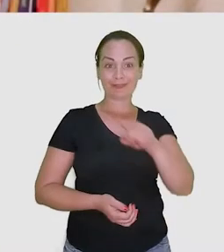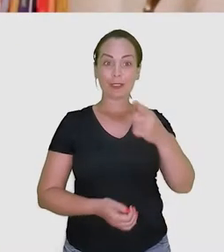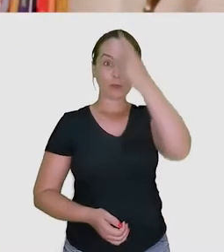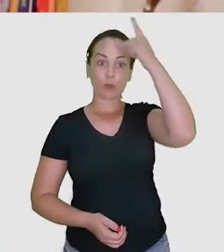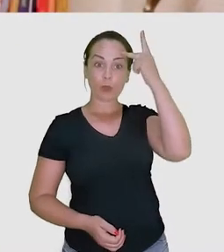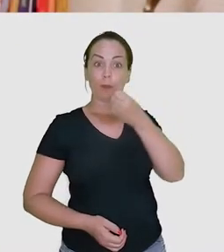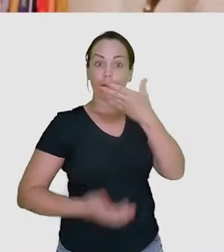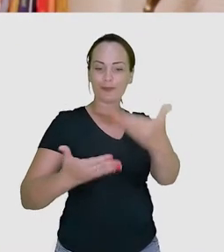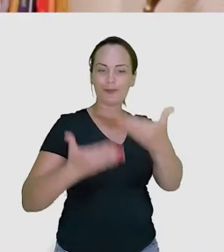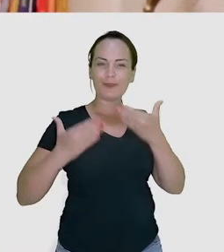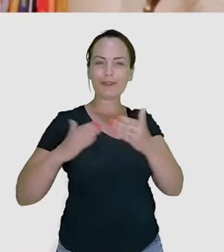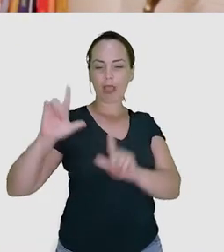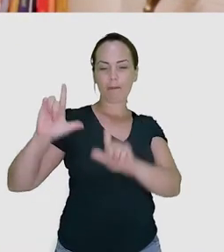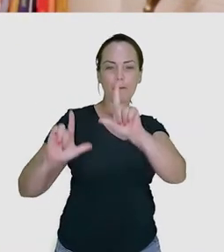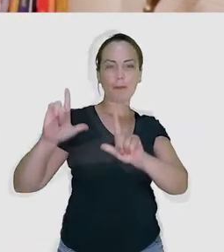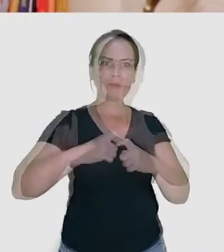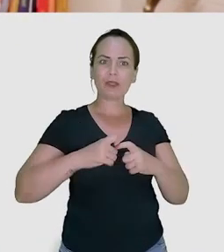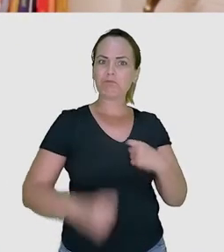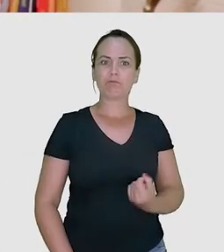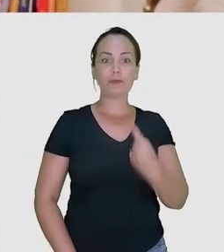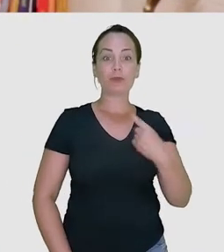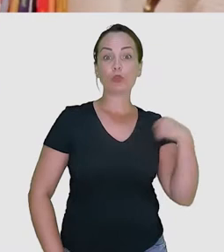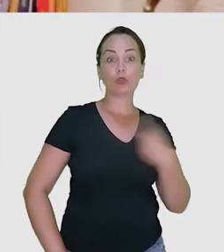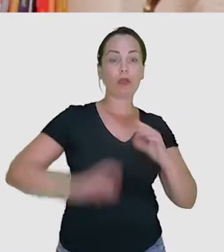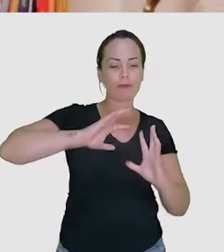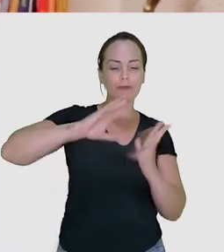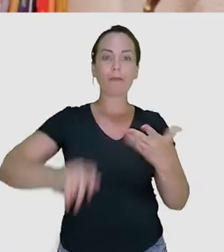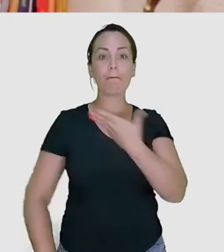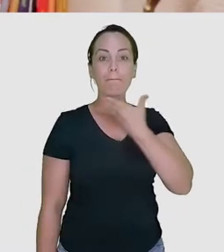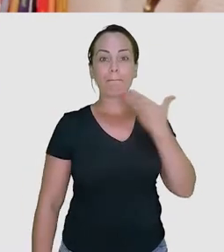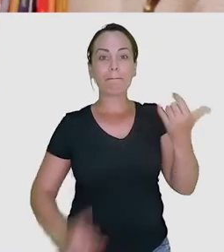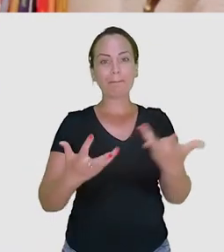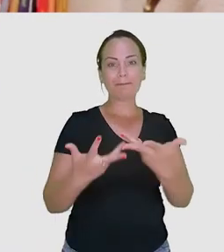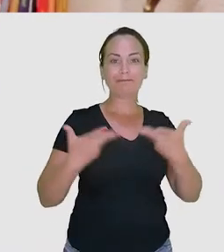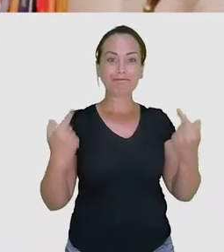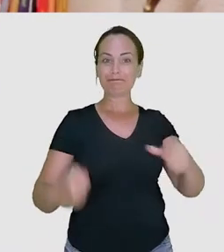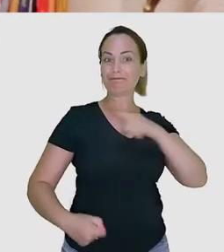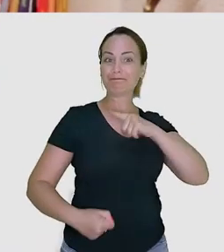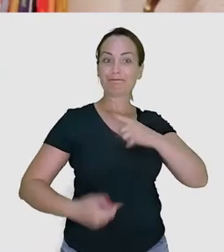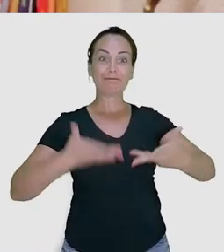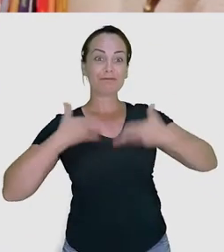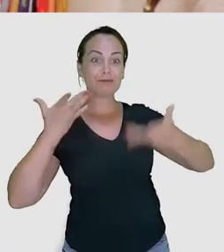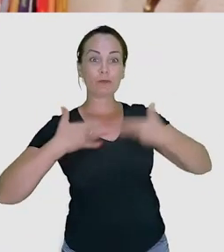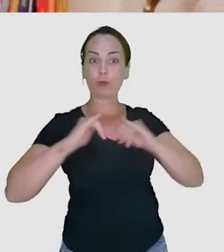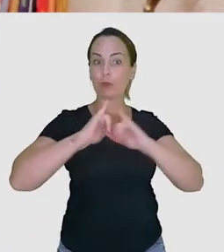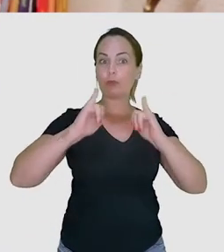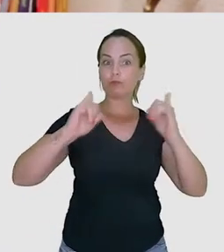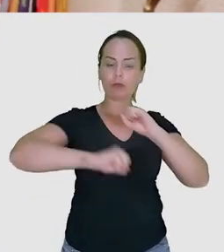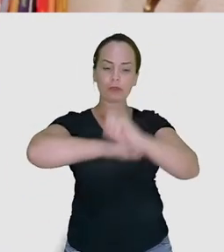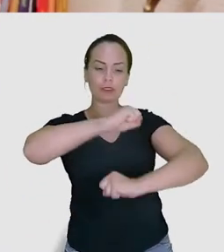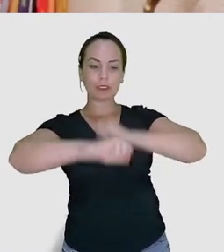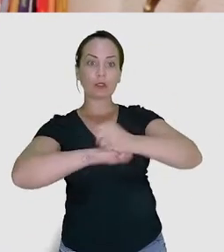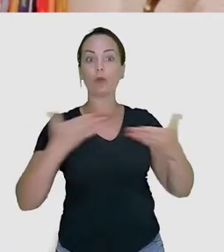E aí, pessoal, bem-vindos ao programa WASH. O nosso universo é maravilhoso e tem centenas de formas muito divertidas de